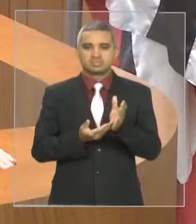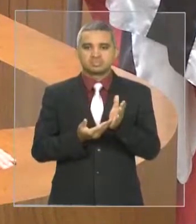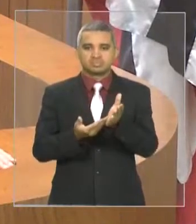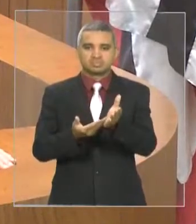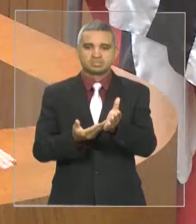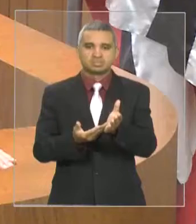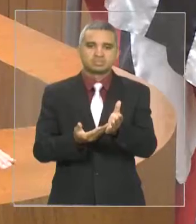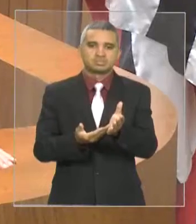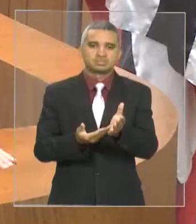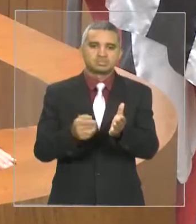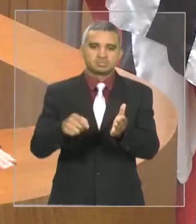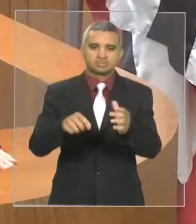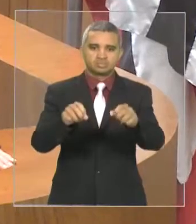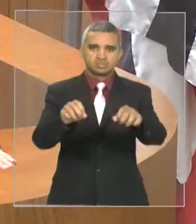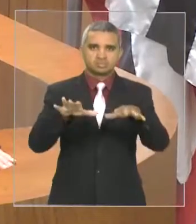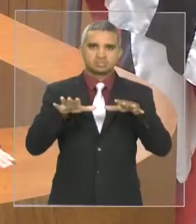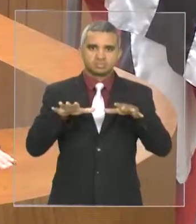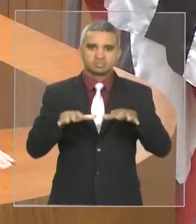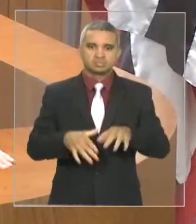esse plenário.